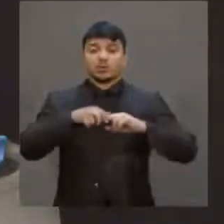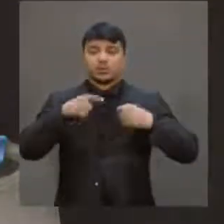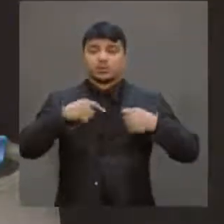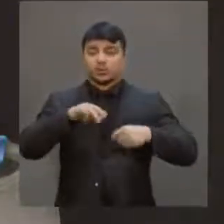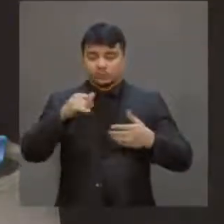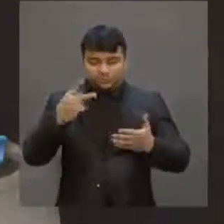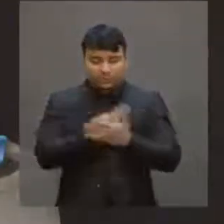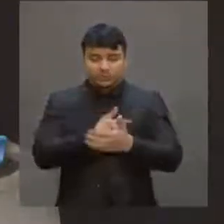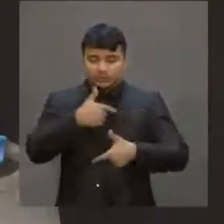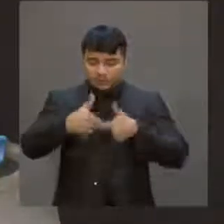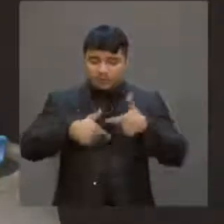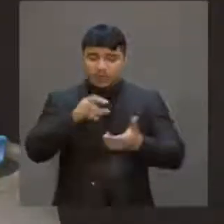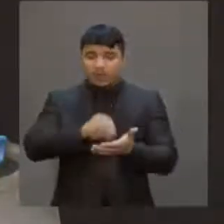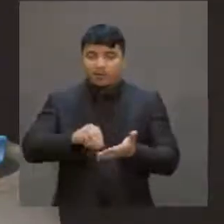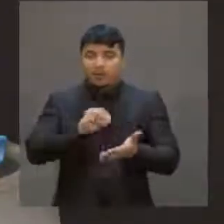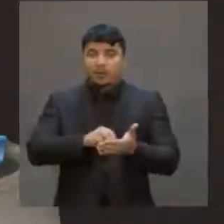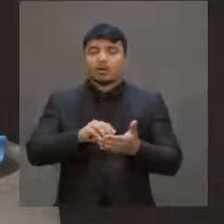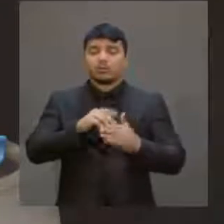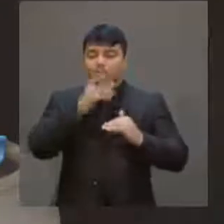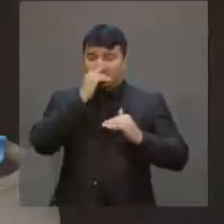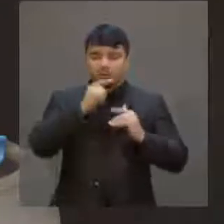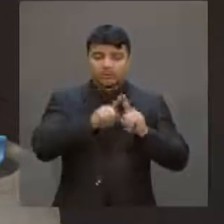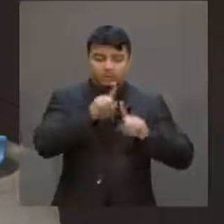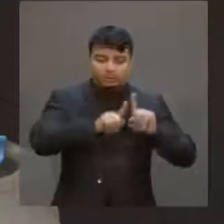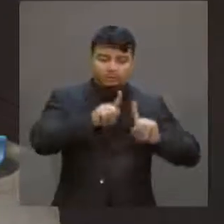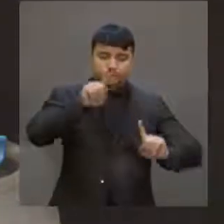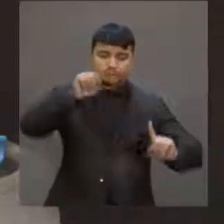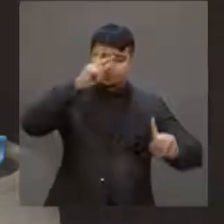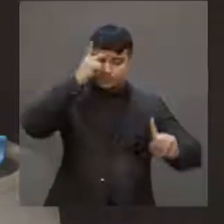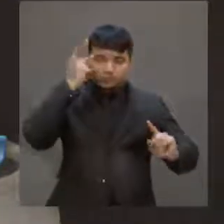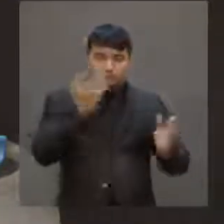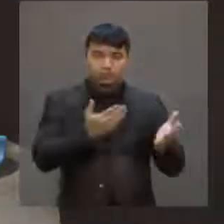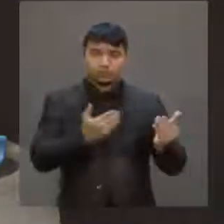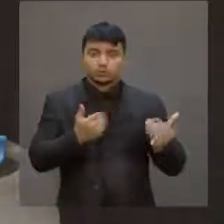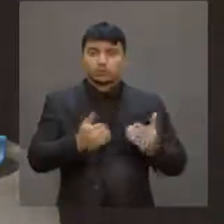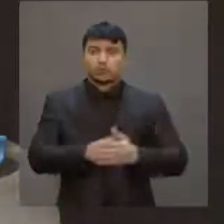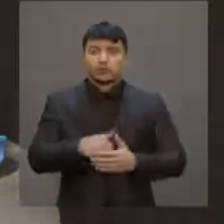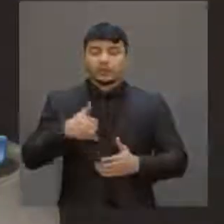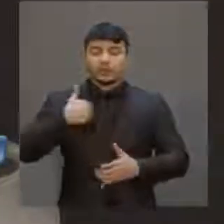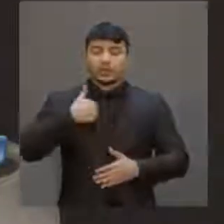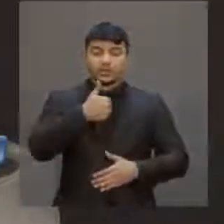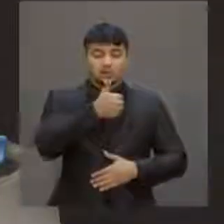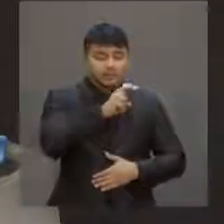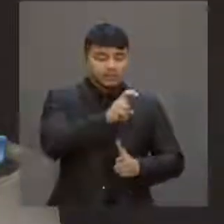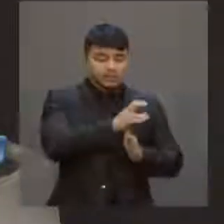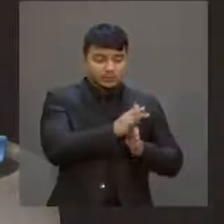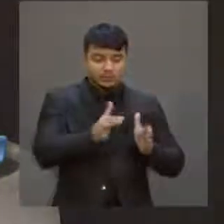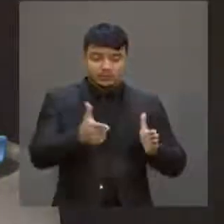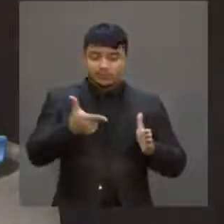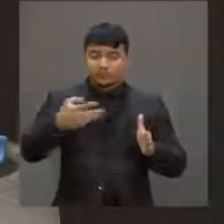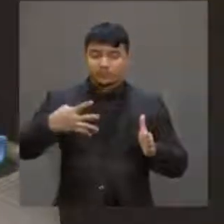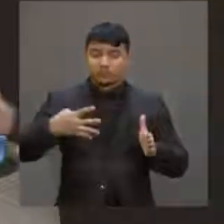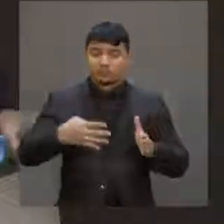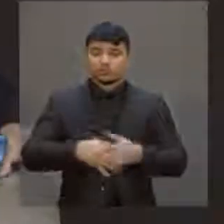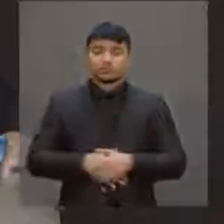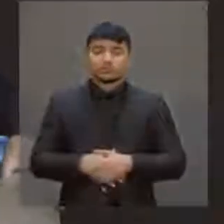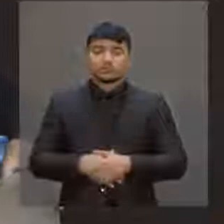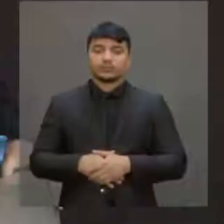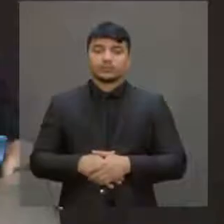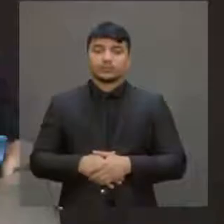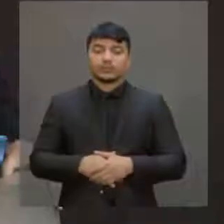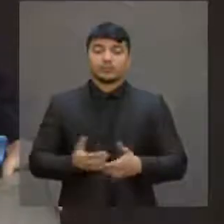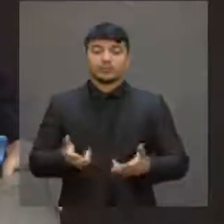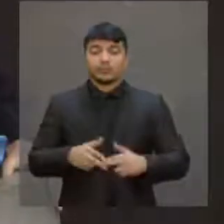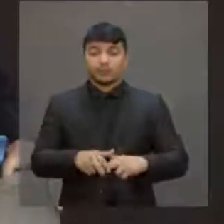a crescer o desemprego juvenil, o desemprego de 15 a 24 anos. Portanto,